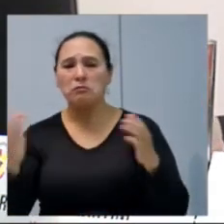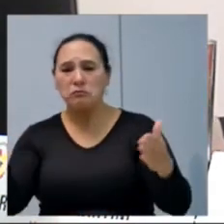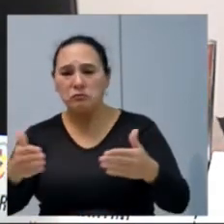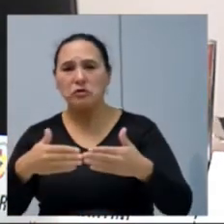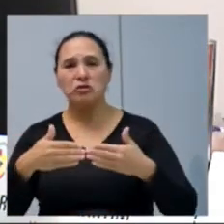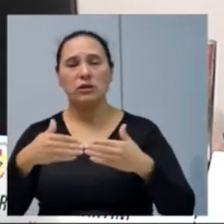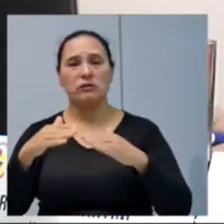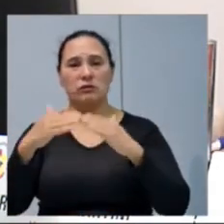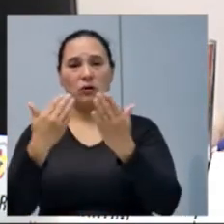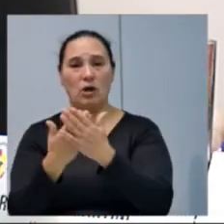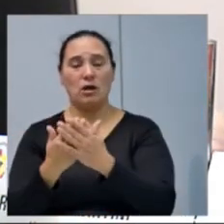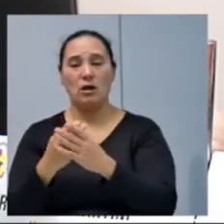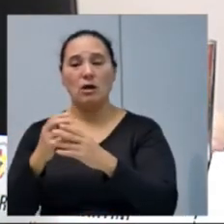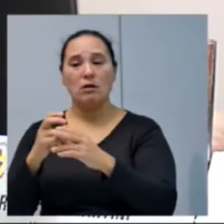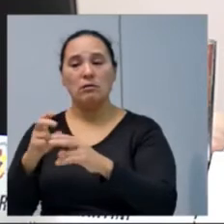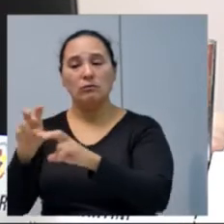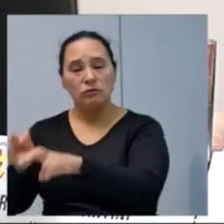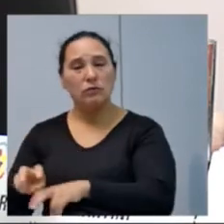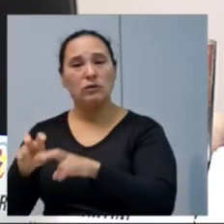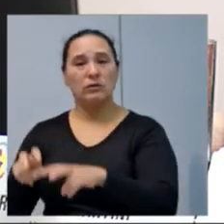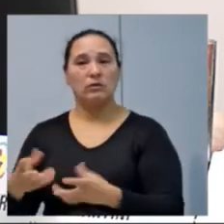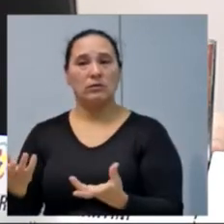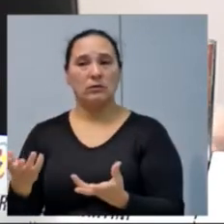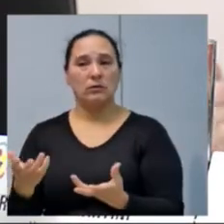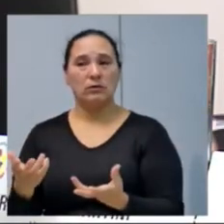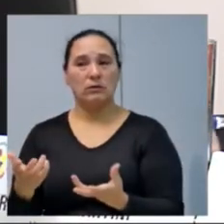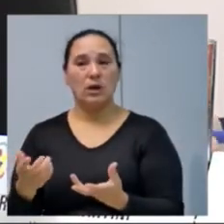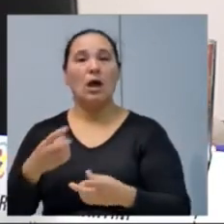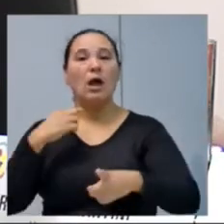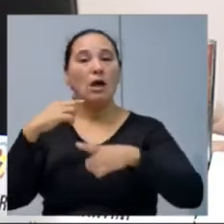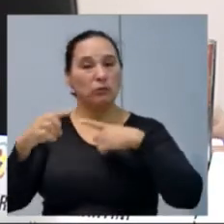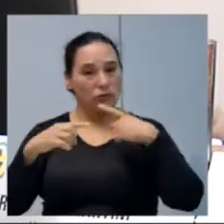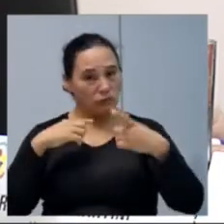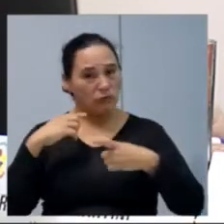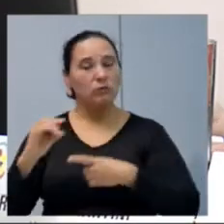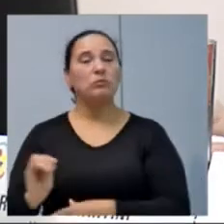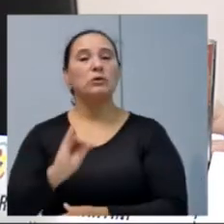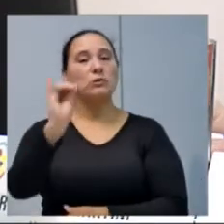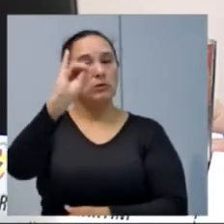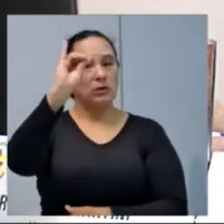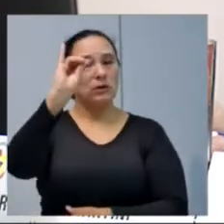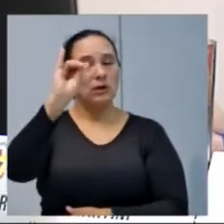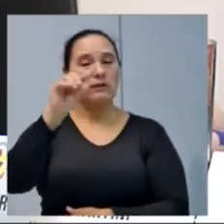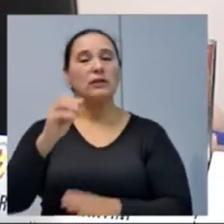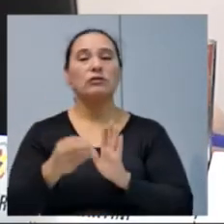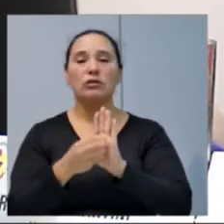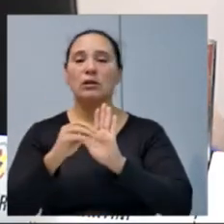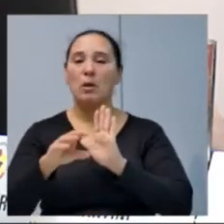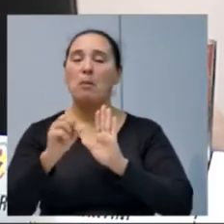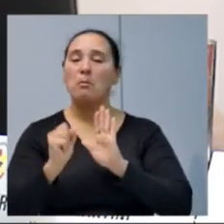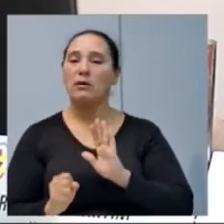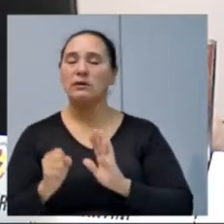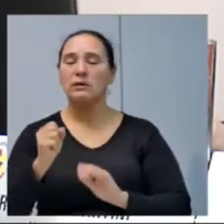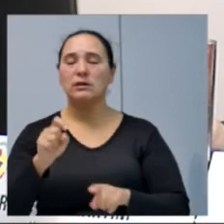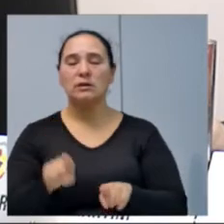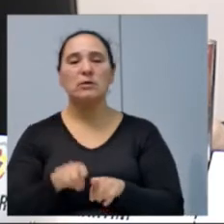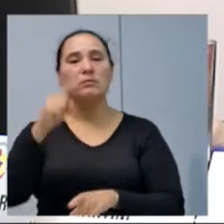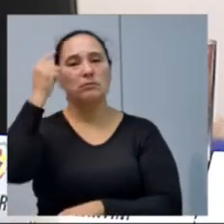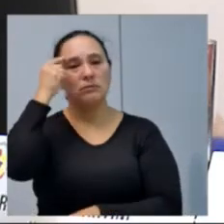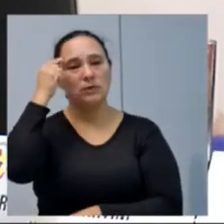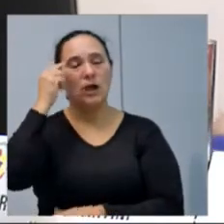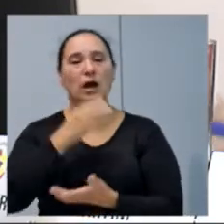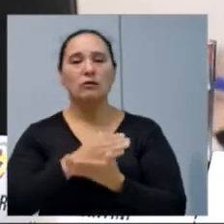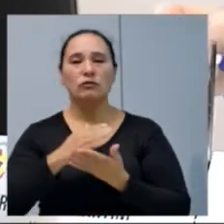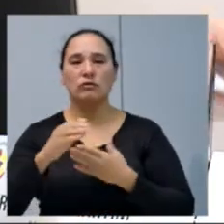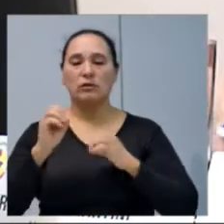daquela escola no interior do nosso município. Então, acho que é um debate propício, é importante essa indicação, para que a gente possa também refletir a